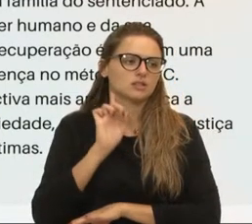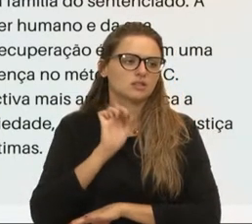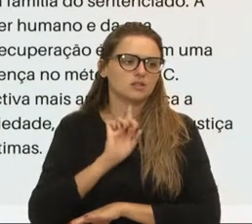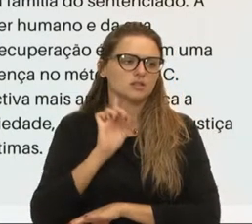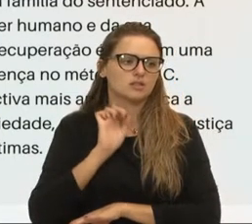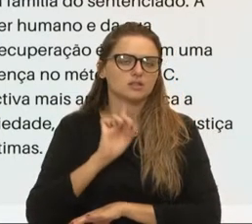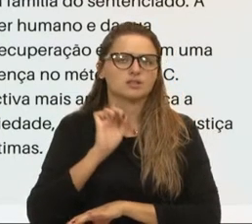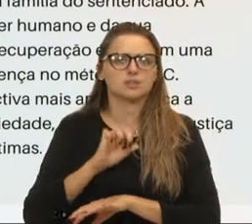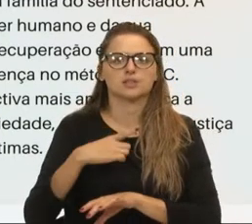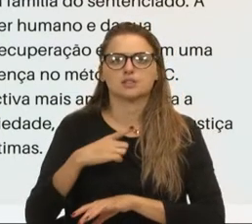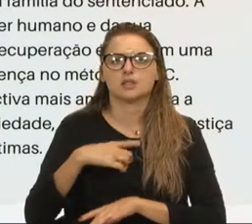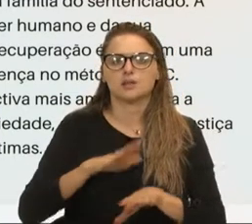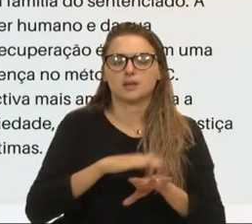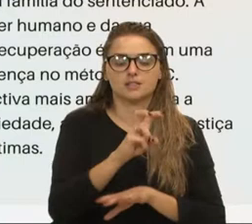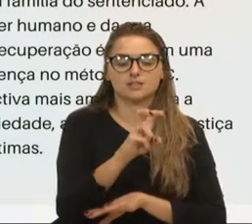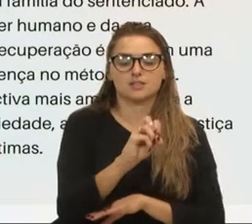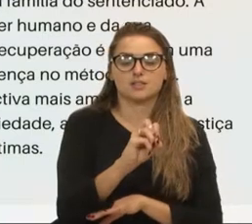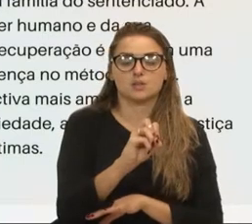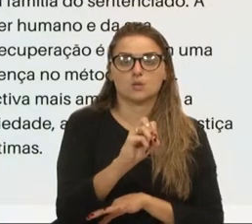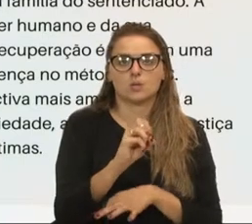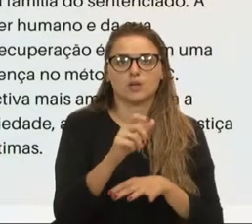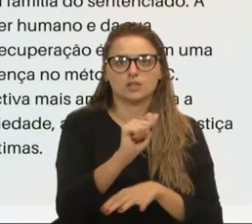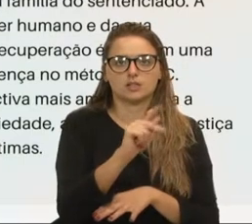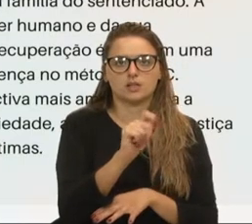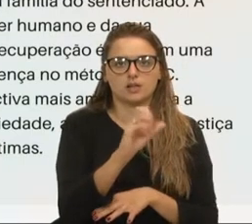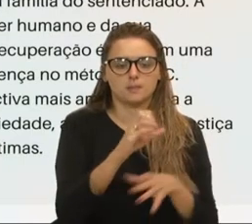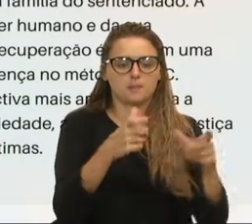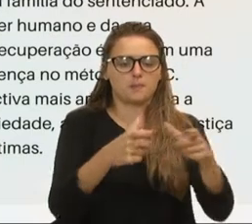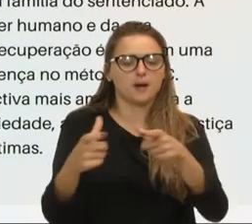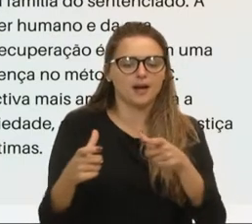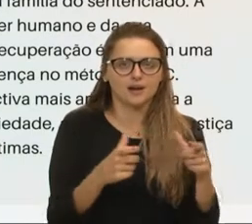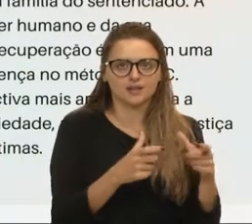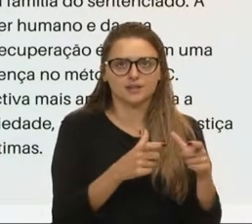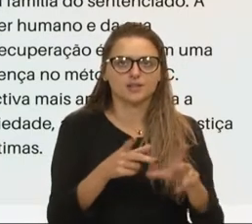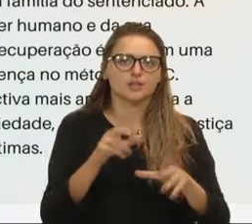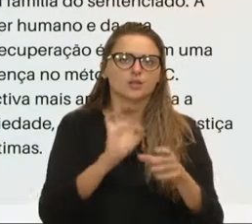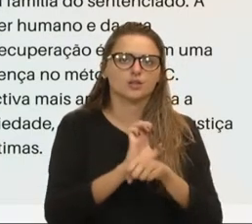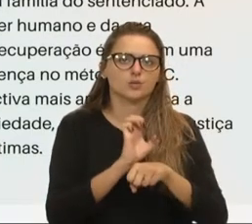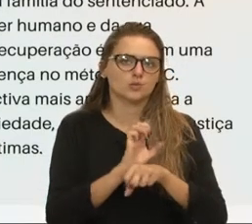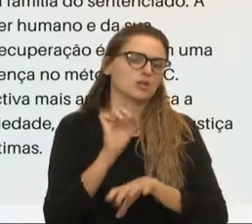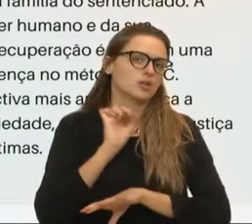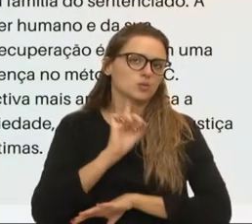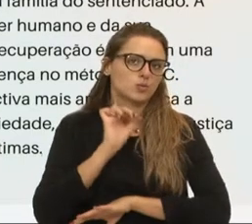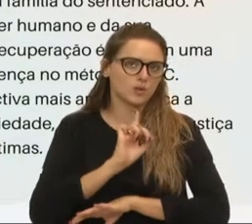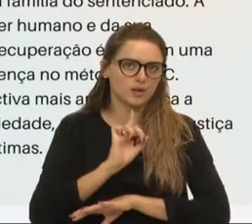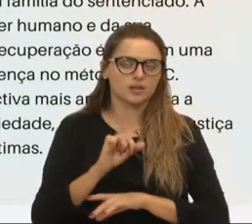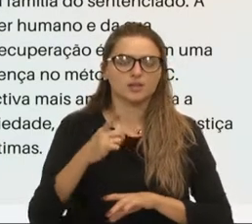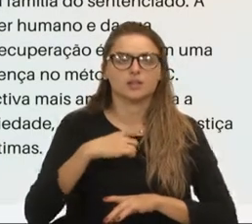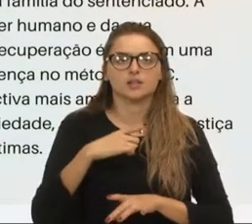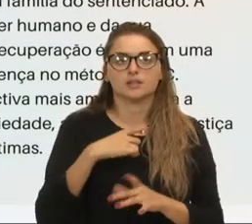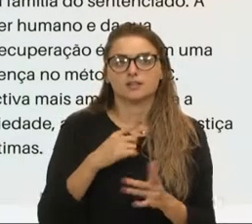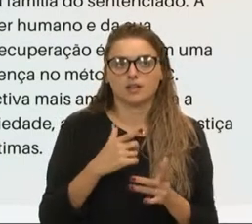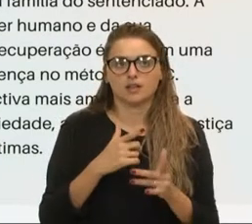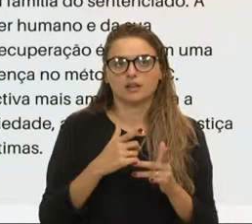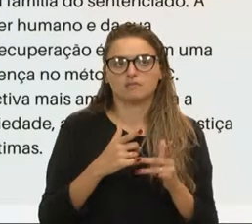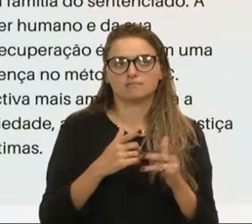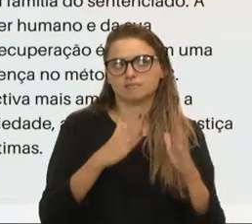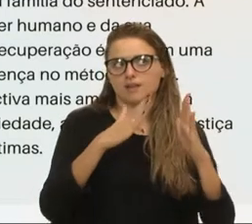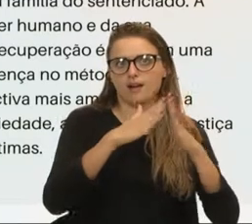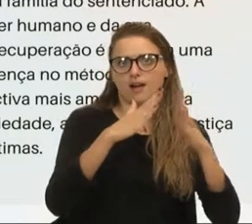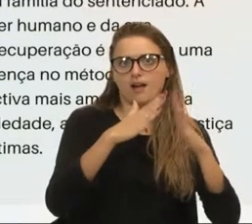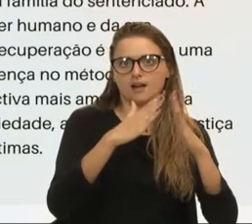Tem mais de 50 APACs no sistema em Minas Gerais. Então, são casas até 200 recuperandos.